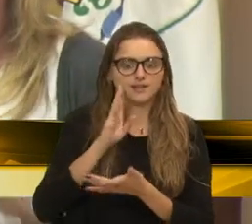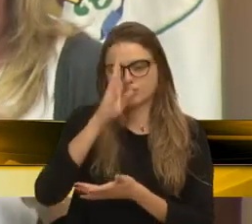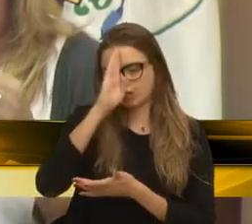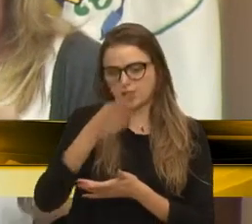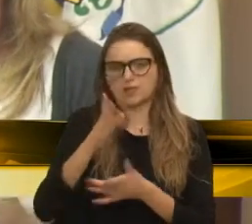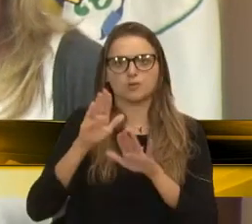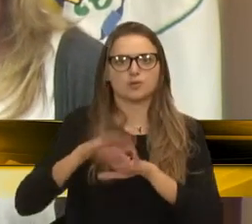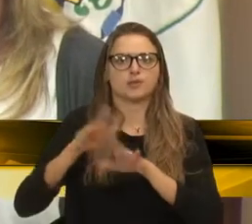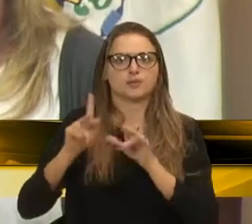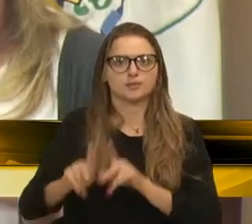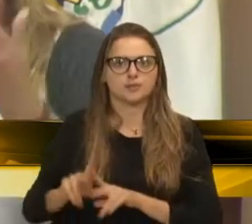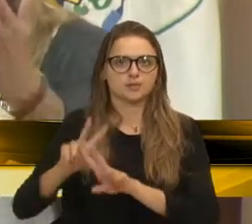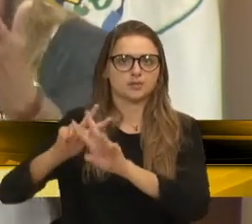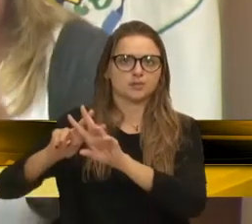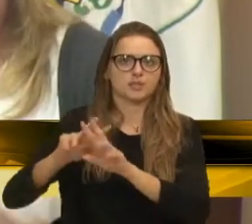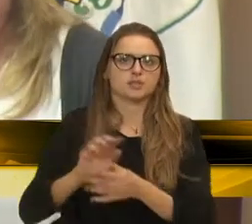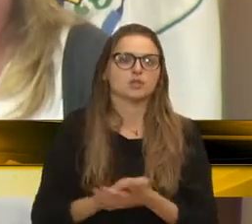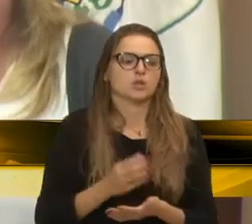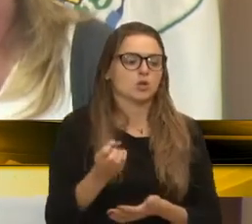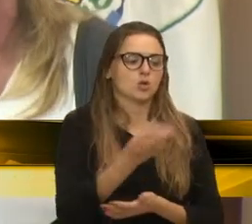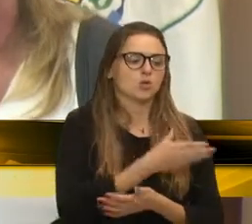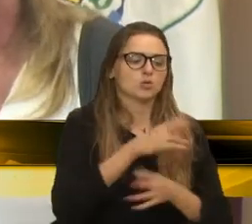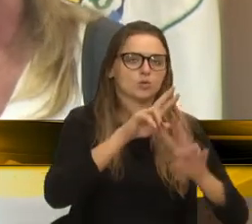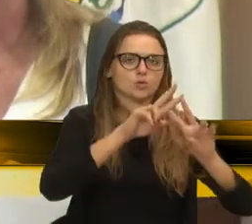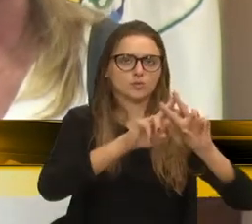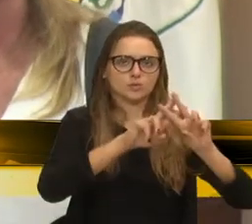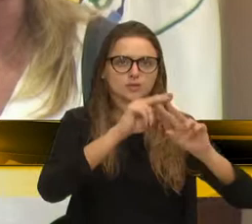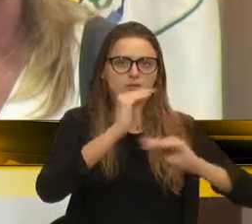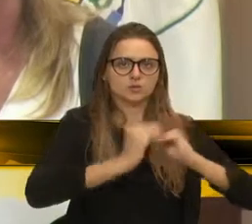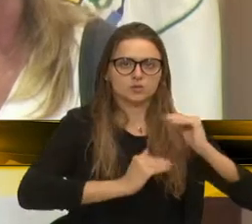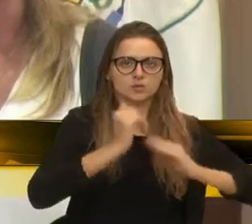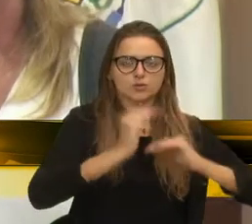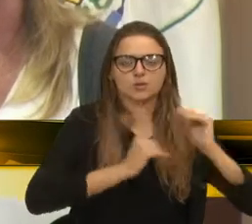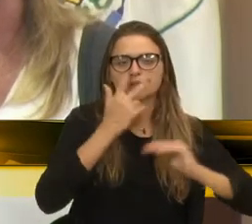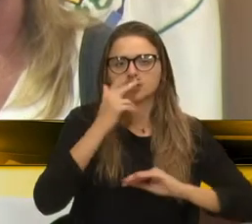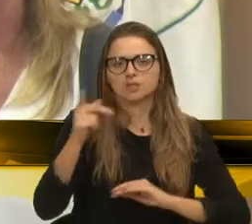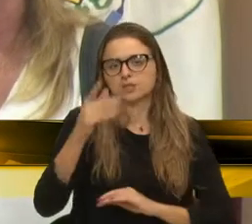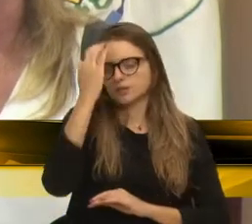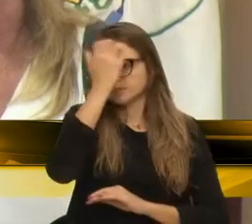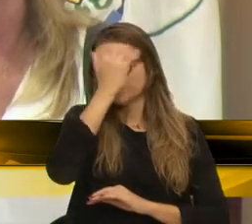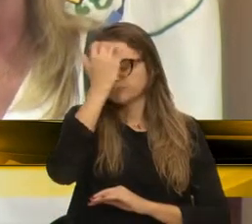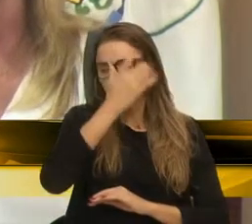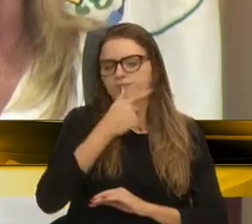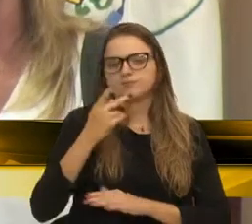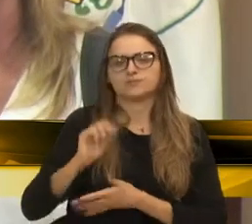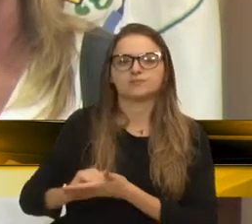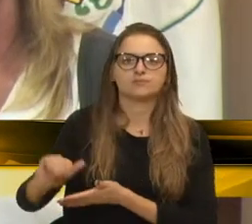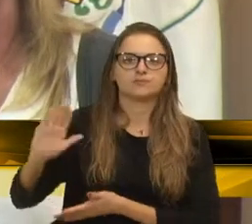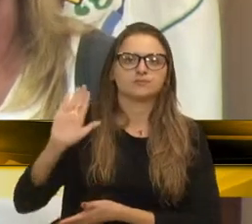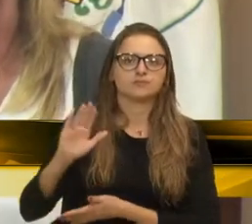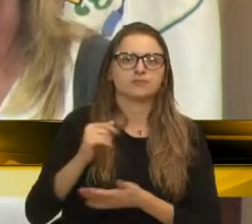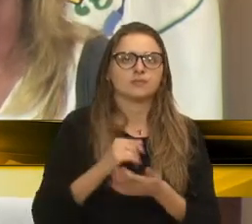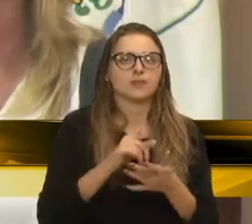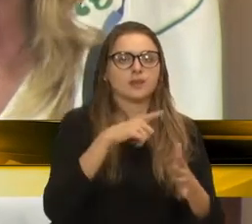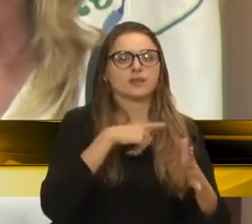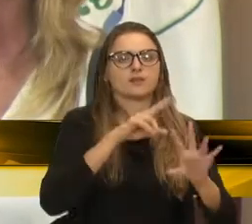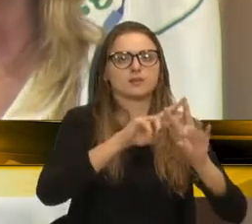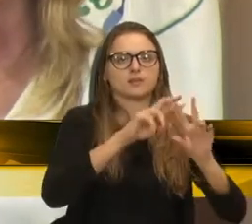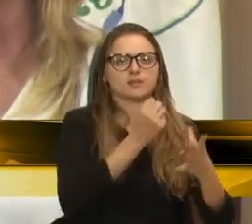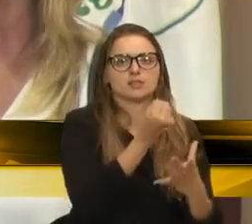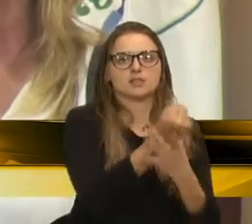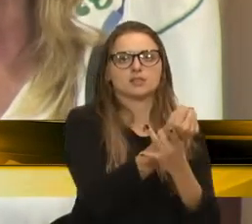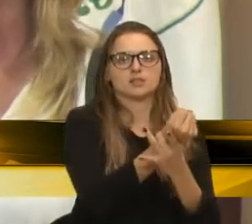E o nosso novo presídio, vereadora de Ló, conforme o senhor constatou recentemente, o secretário de parte, por gentileza, após, vereadora,